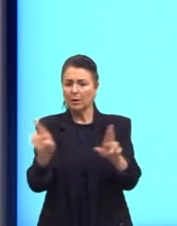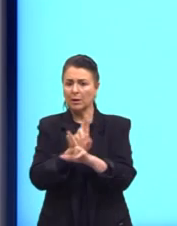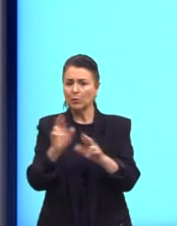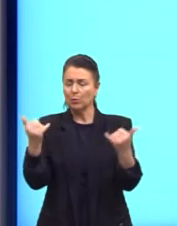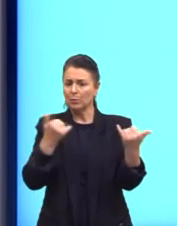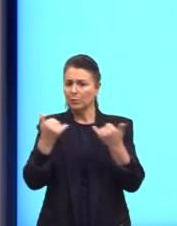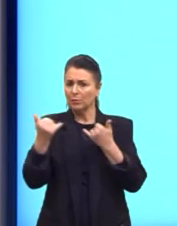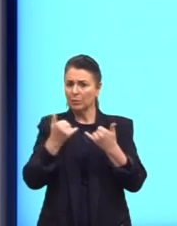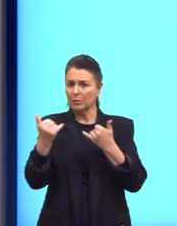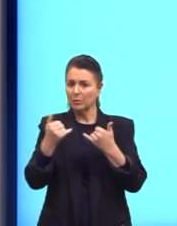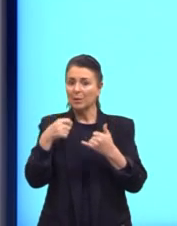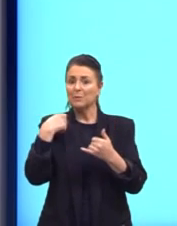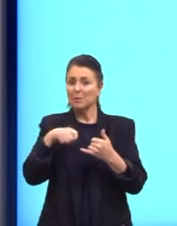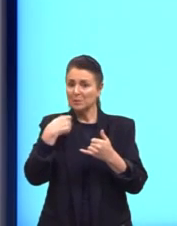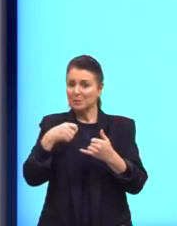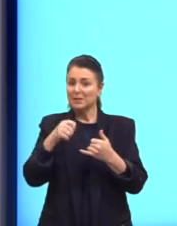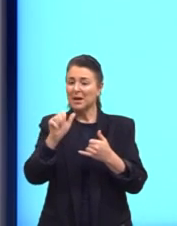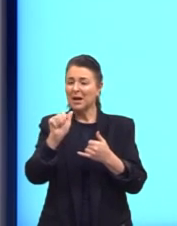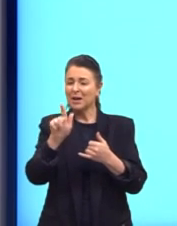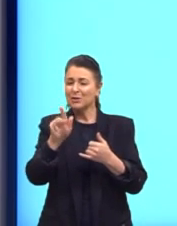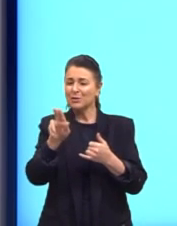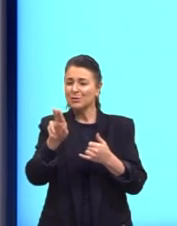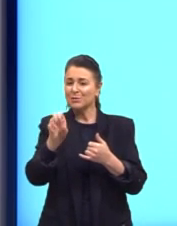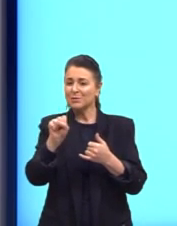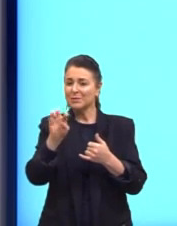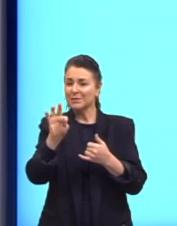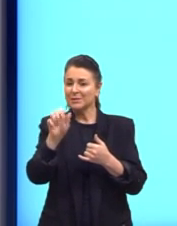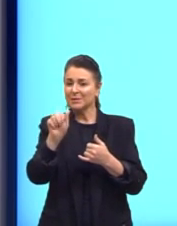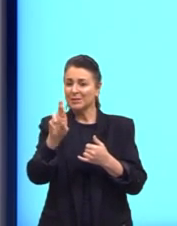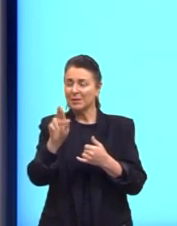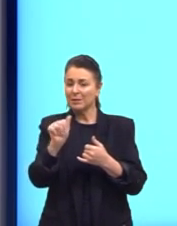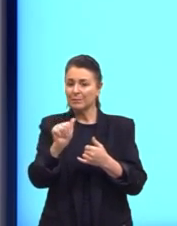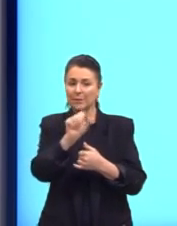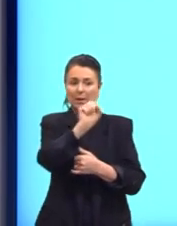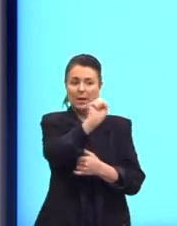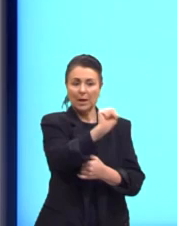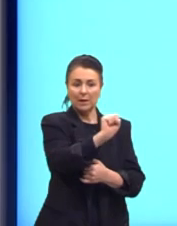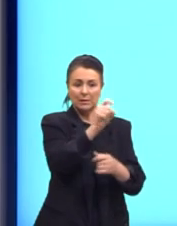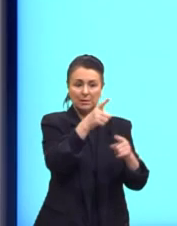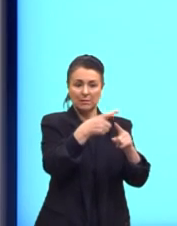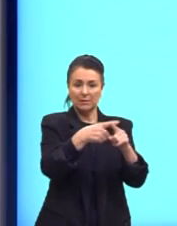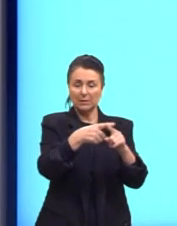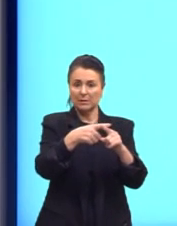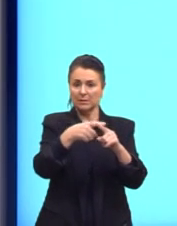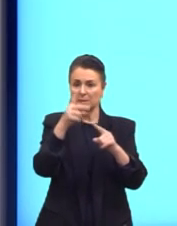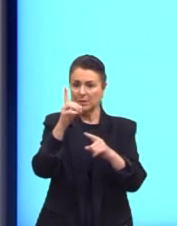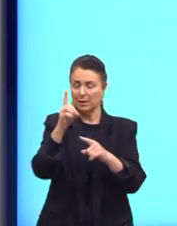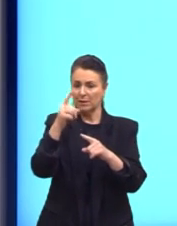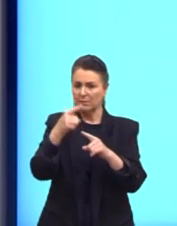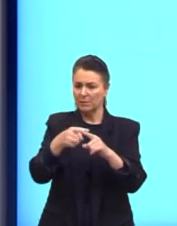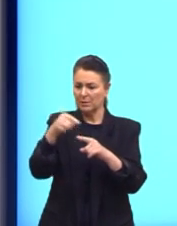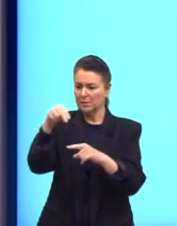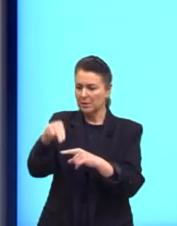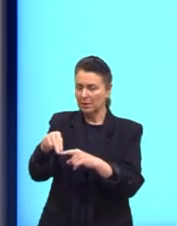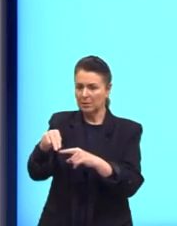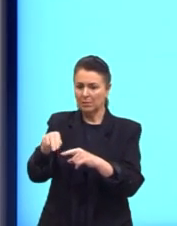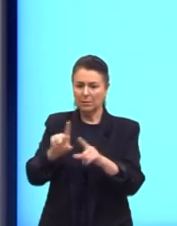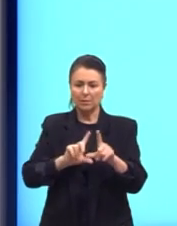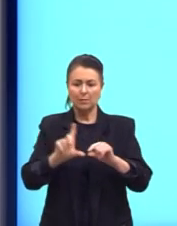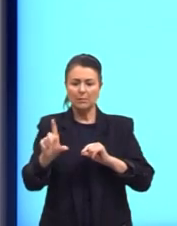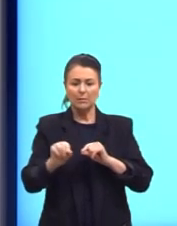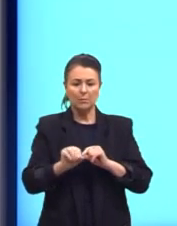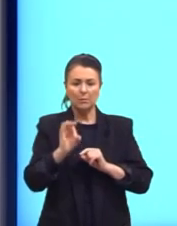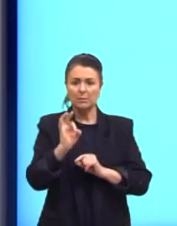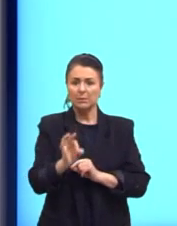mas a gente tem que fazer um pequeno ajuste. Nós tínhamos S vezes D vezes N e para marcar a alternativa correta,